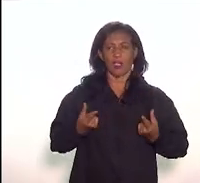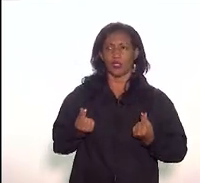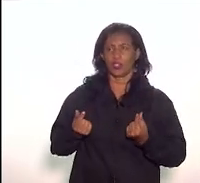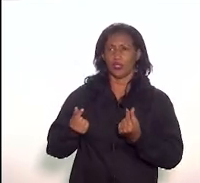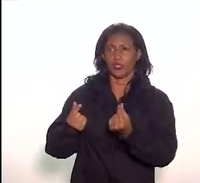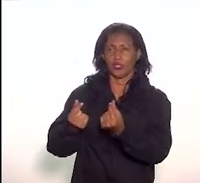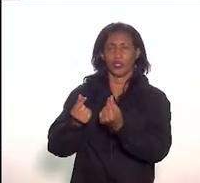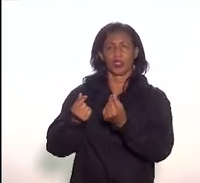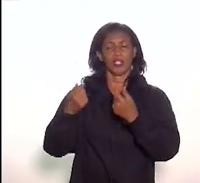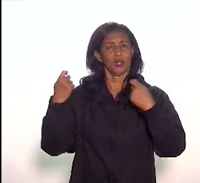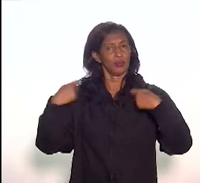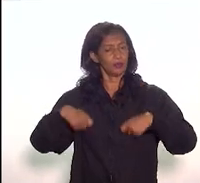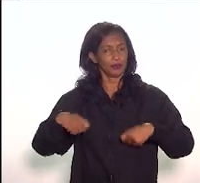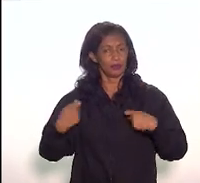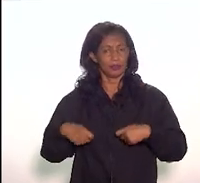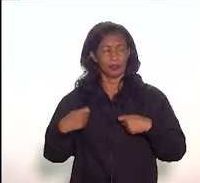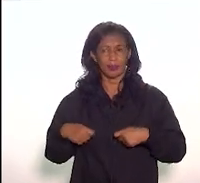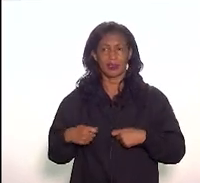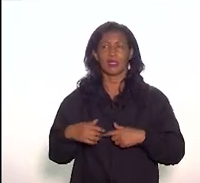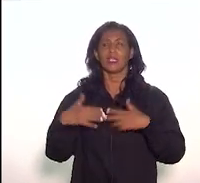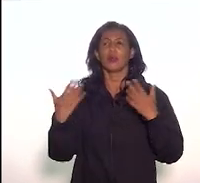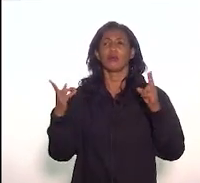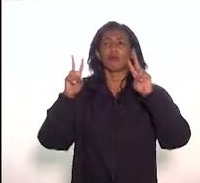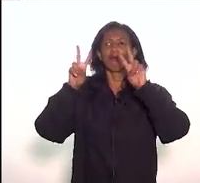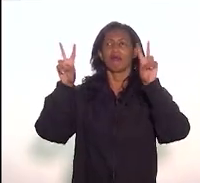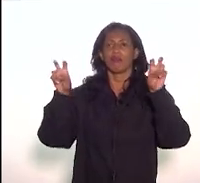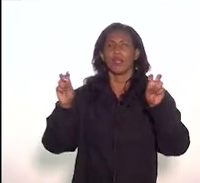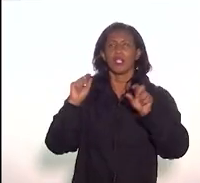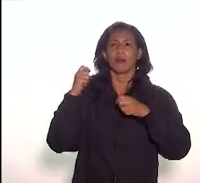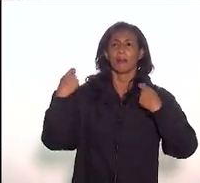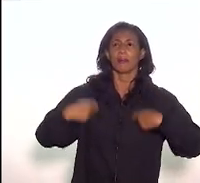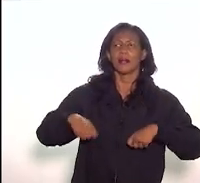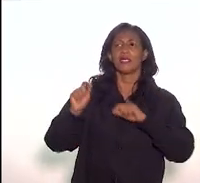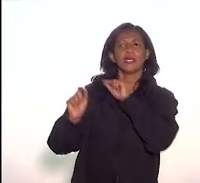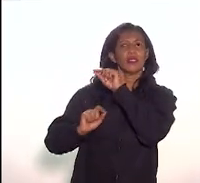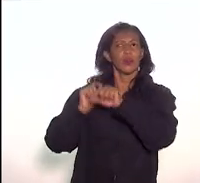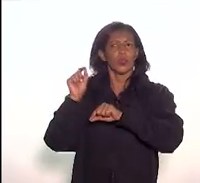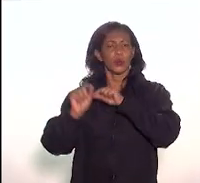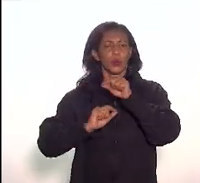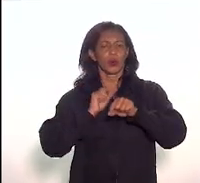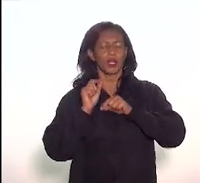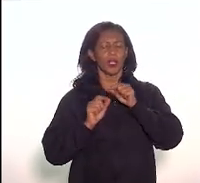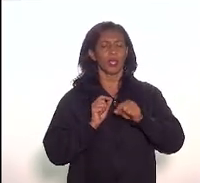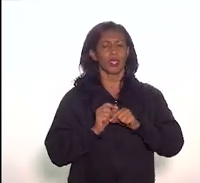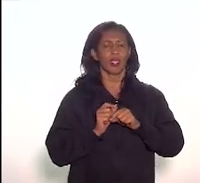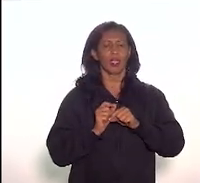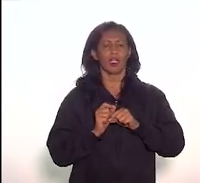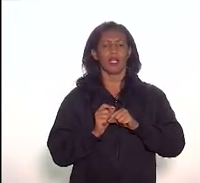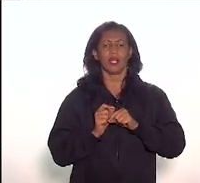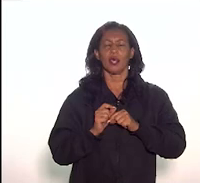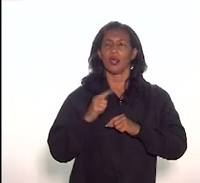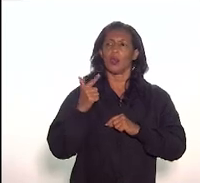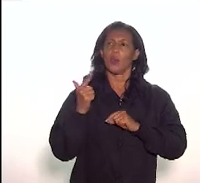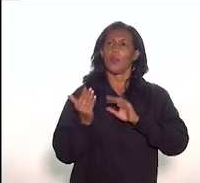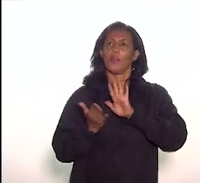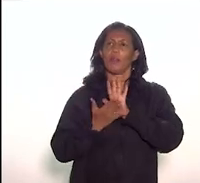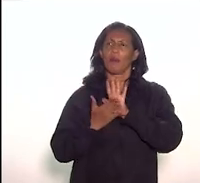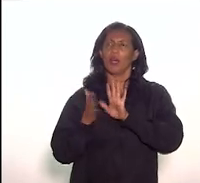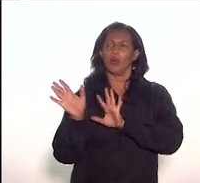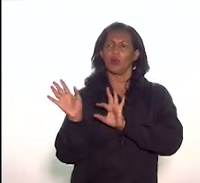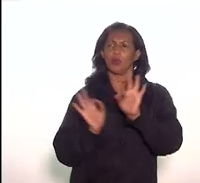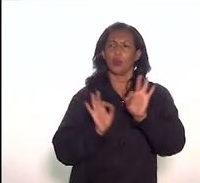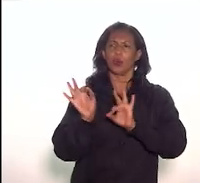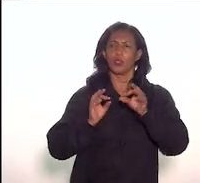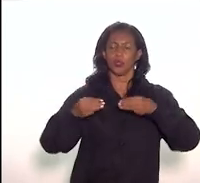são necessários, quais as abordagens, que oportunidades estão implícitas no papel mais ativo dessa proposta de